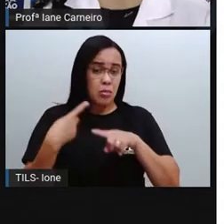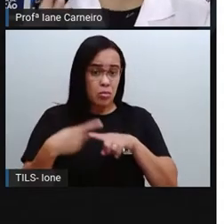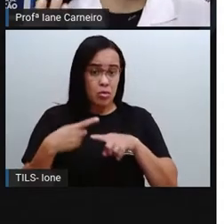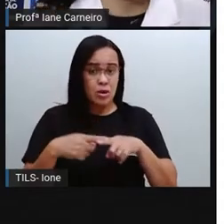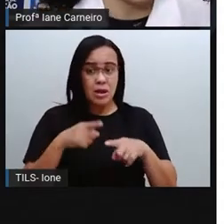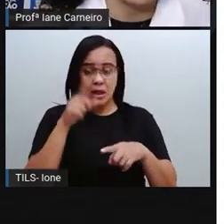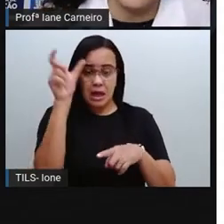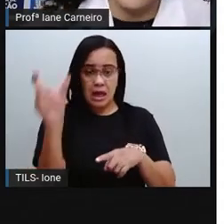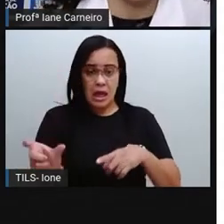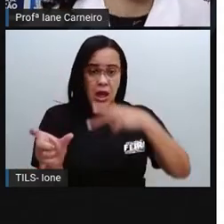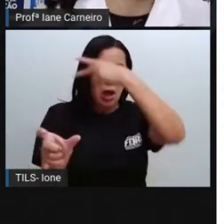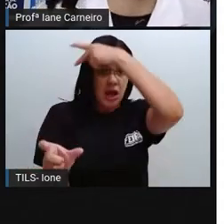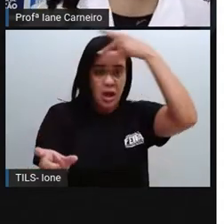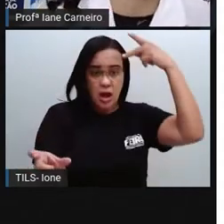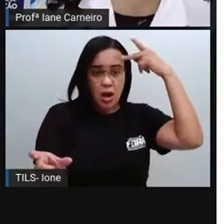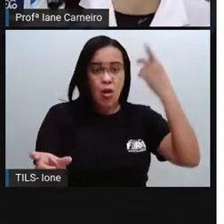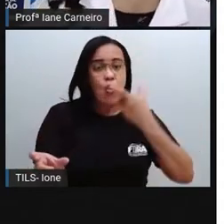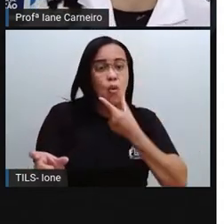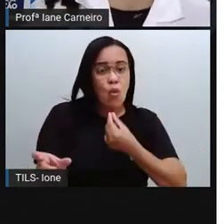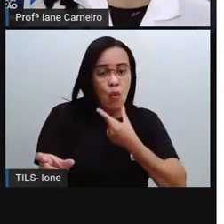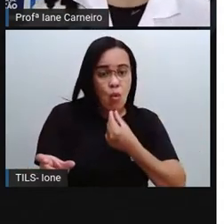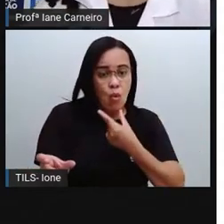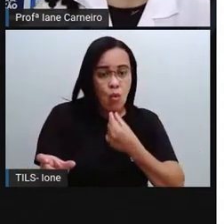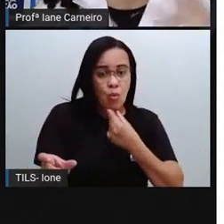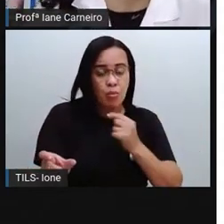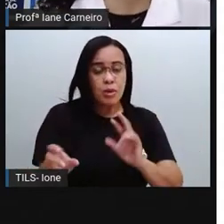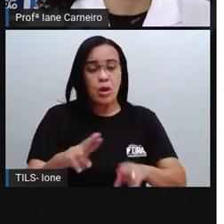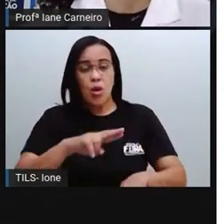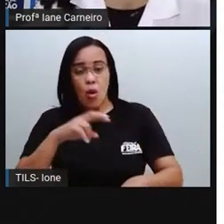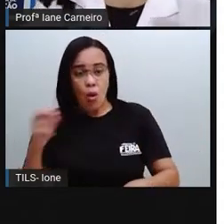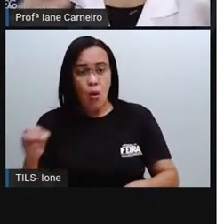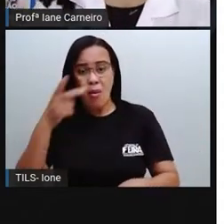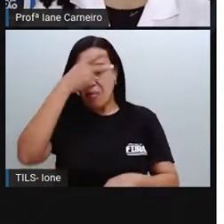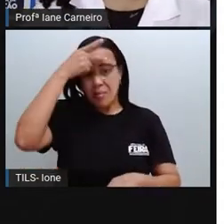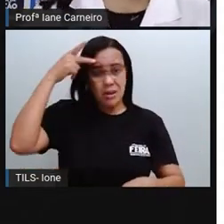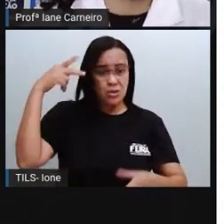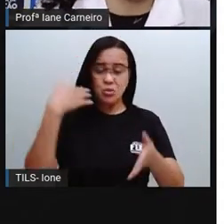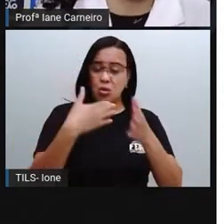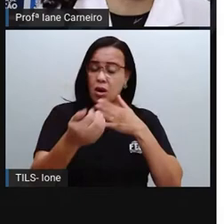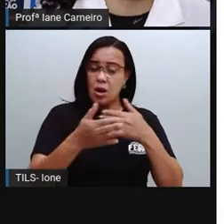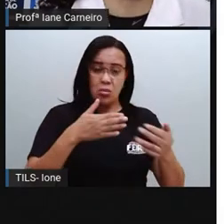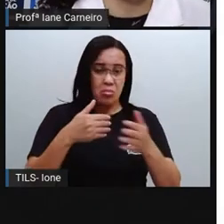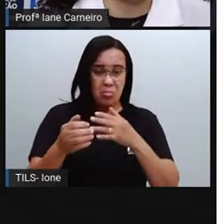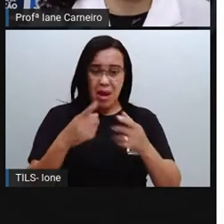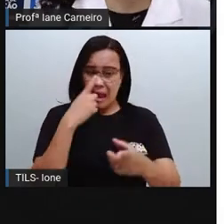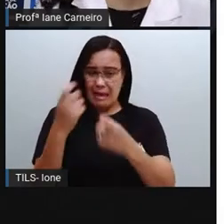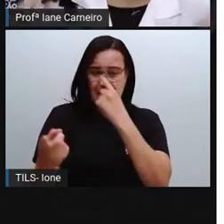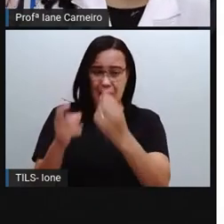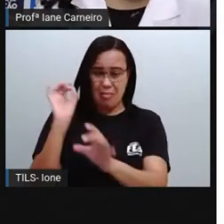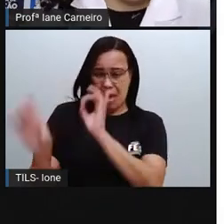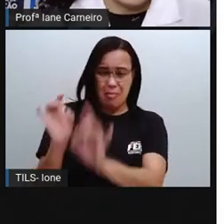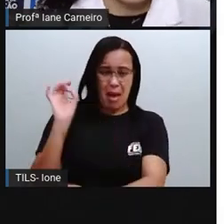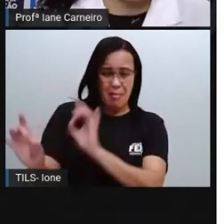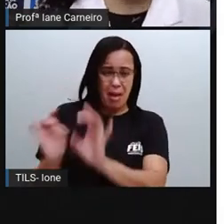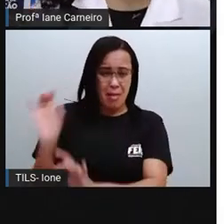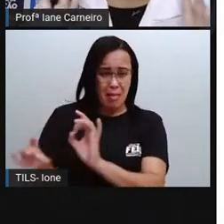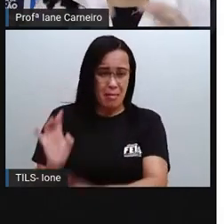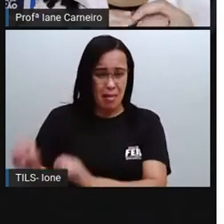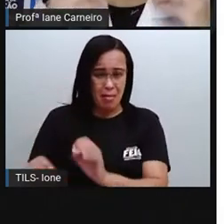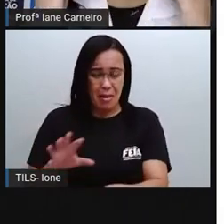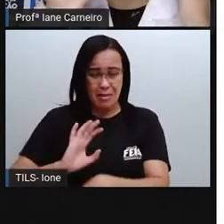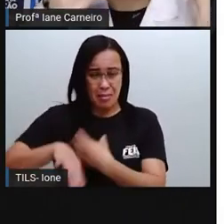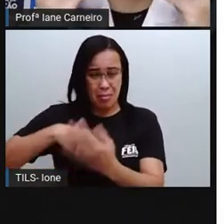jogarem em plástico de qualquer forma, descartarem seus lixos de qualquer forma, isso acaba